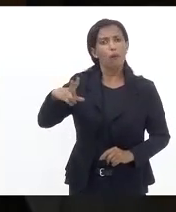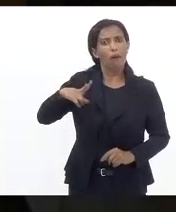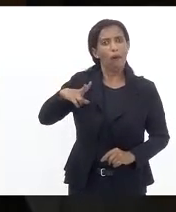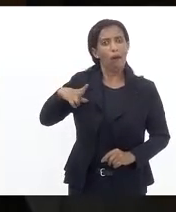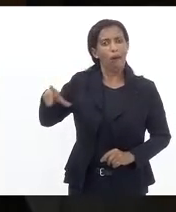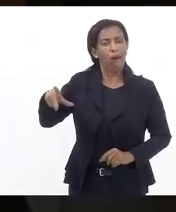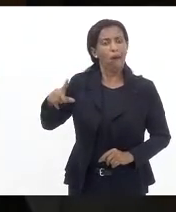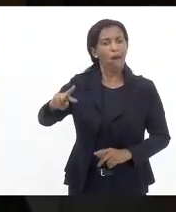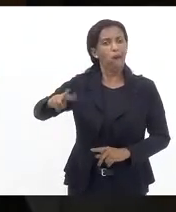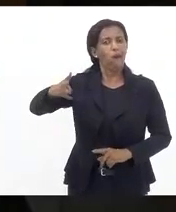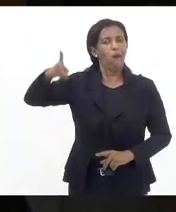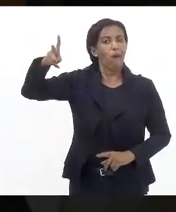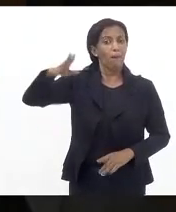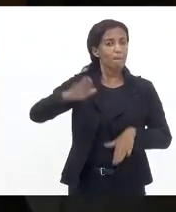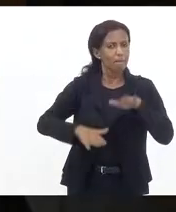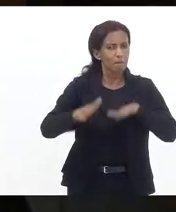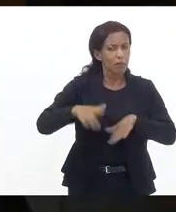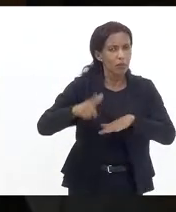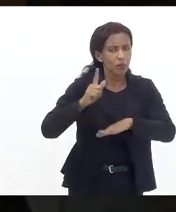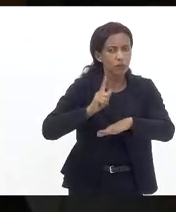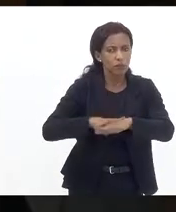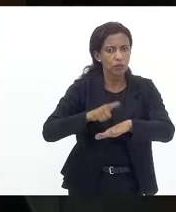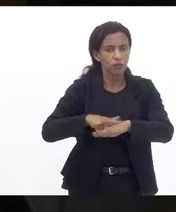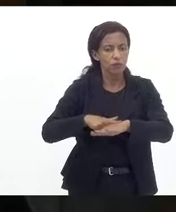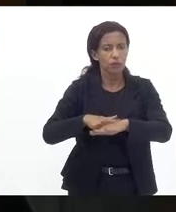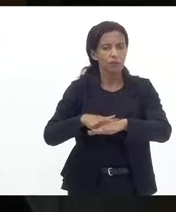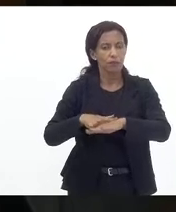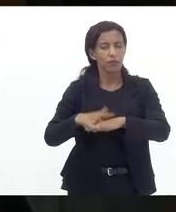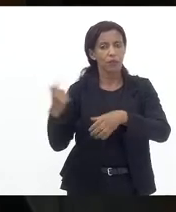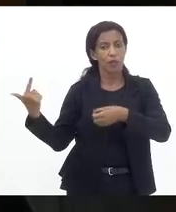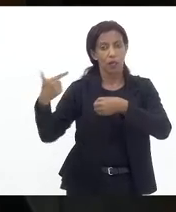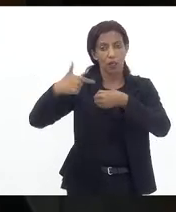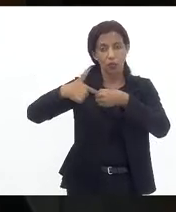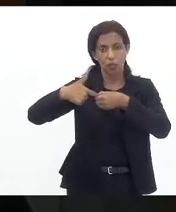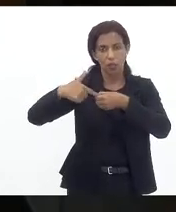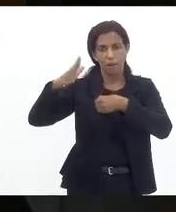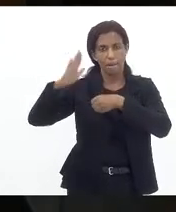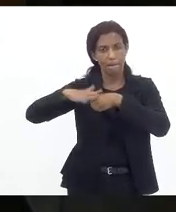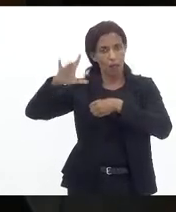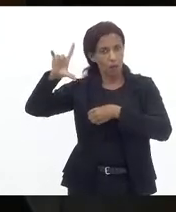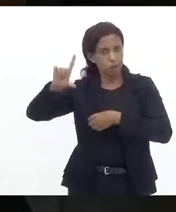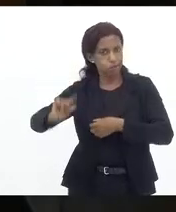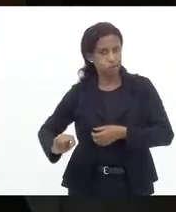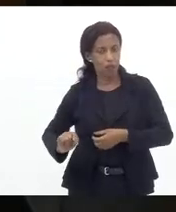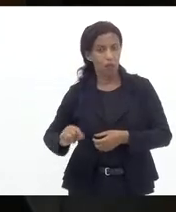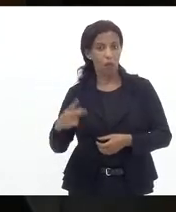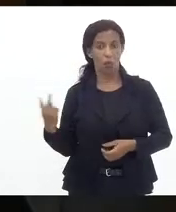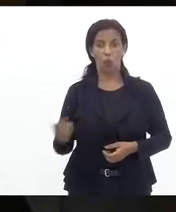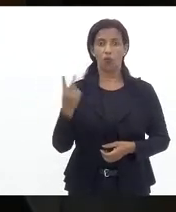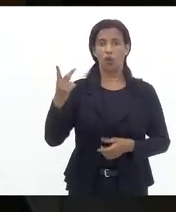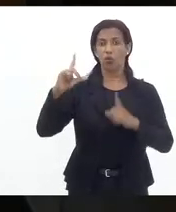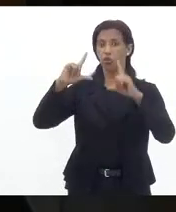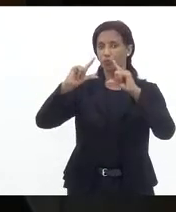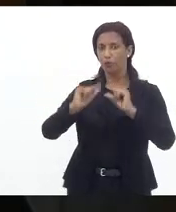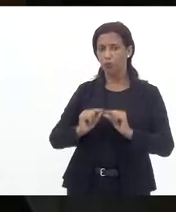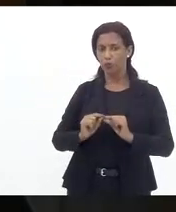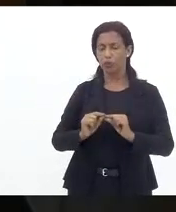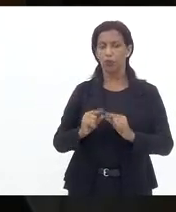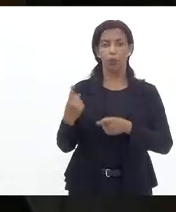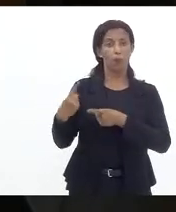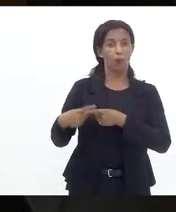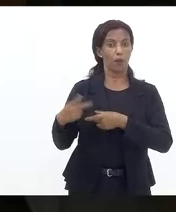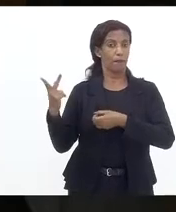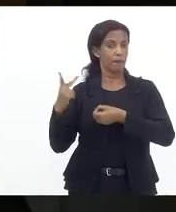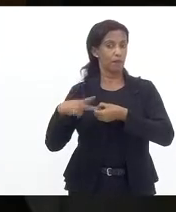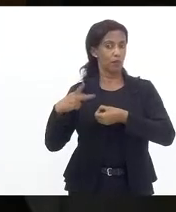então mesmo nos momentos em que a gasolina esteve com valor mais baixo o preço diminuiu pouco porque a